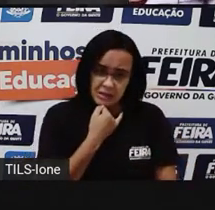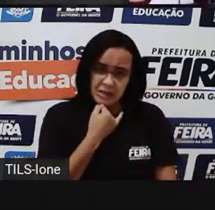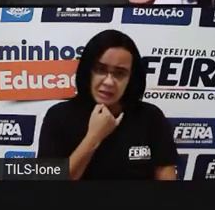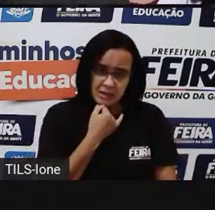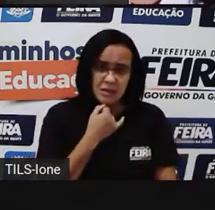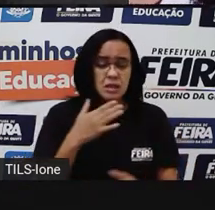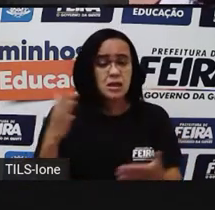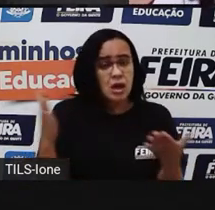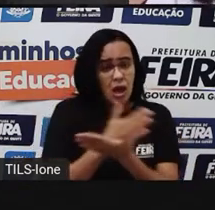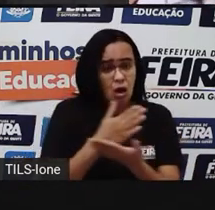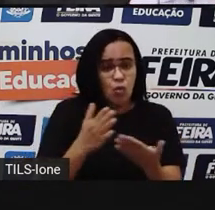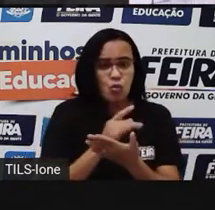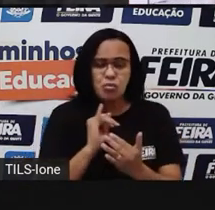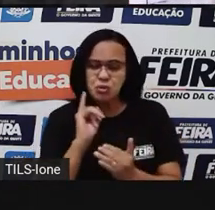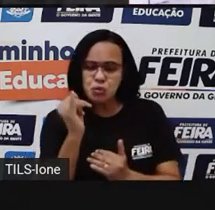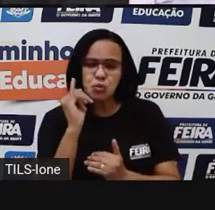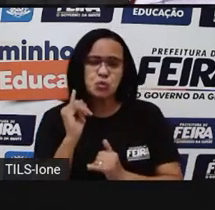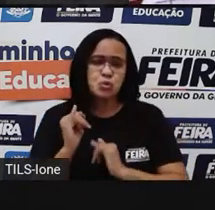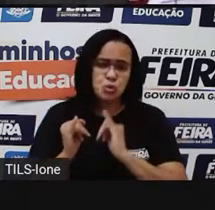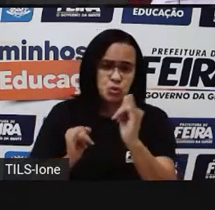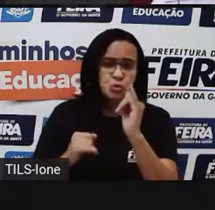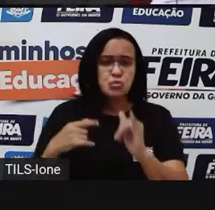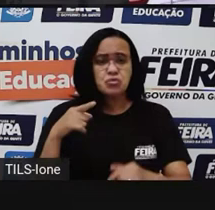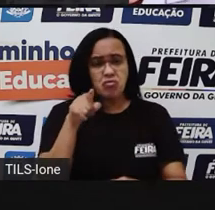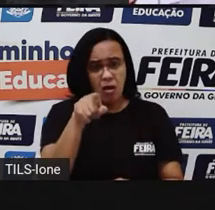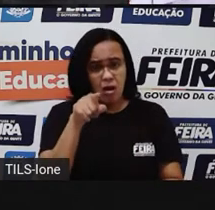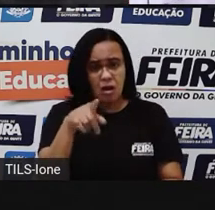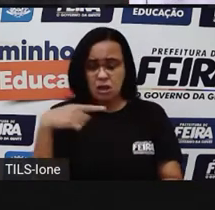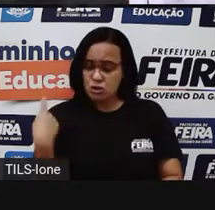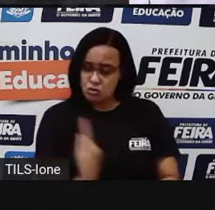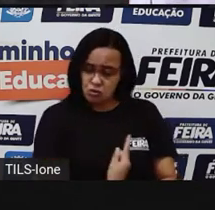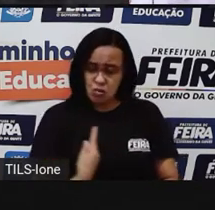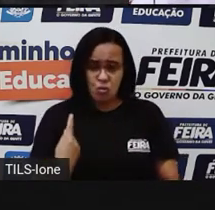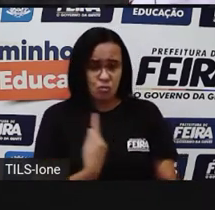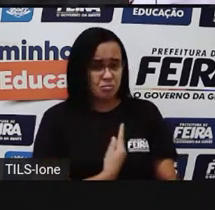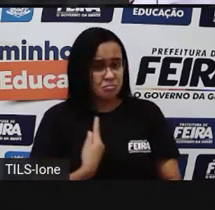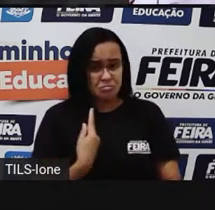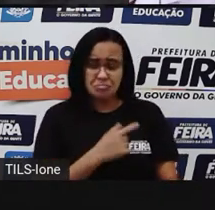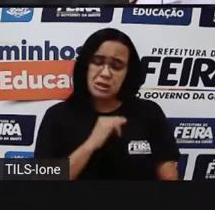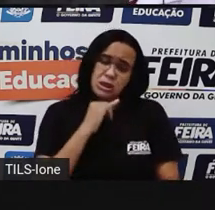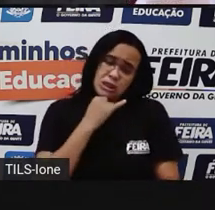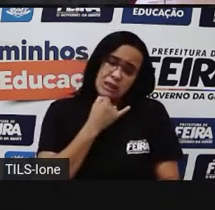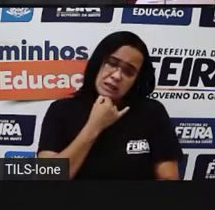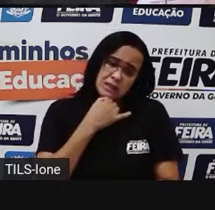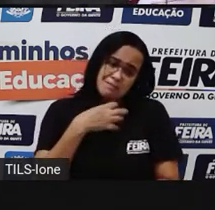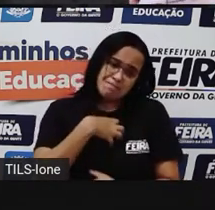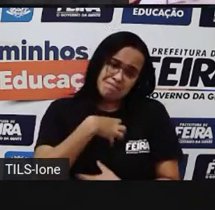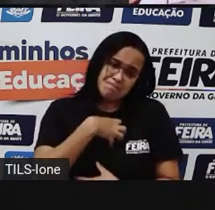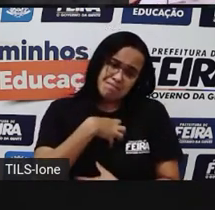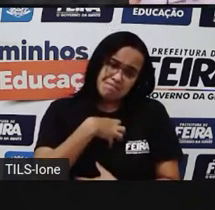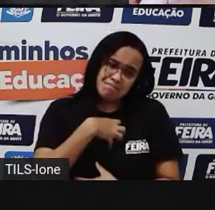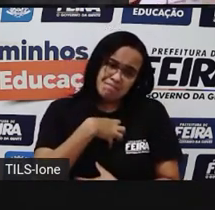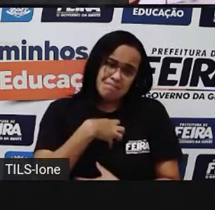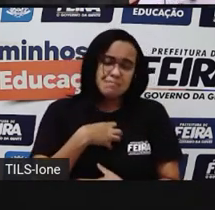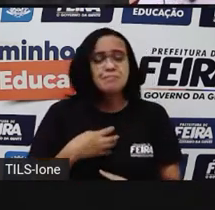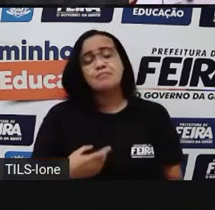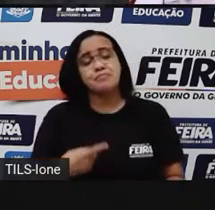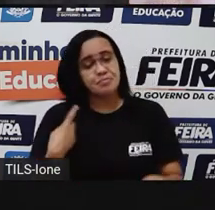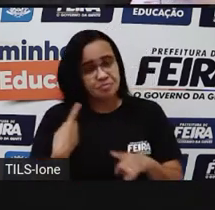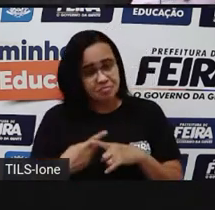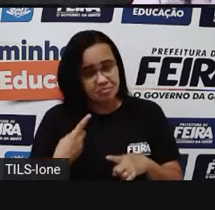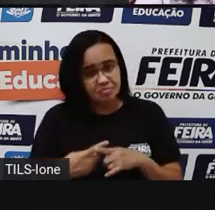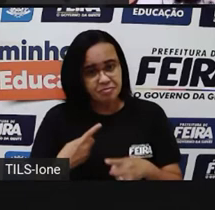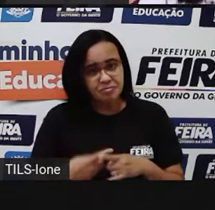muito tristonha, né? Ela é muito sozinha, né? E aí, para tentar tirar o